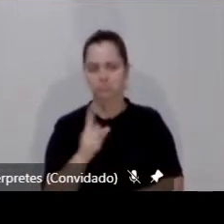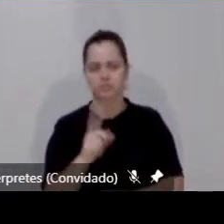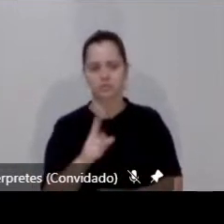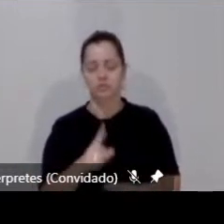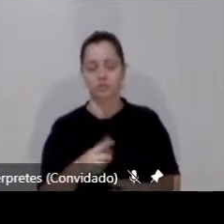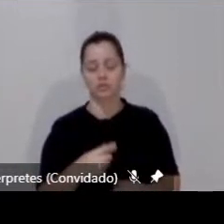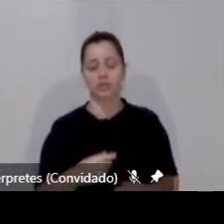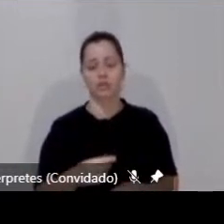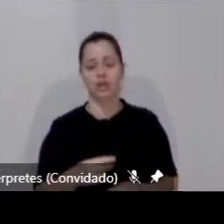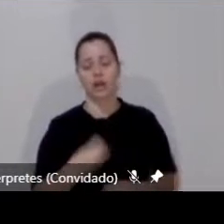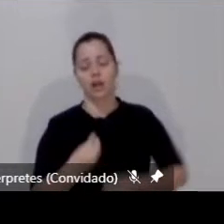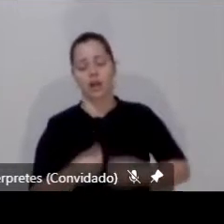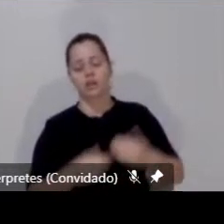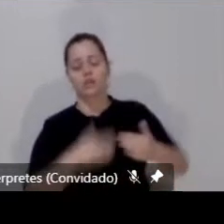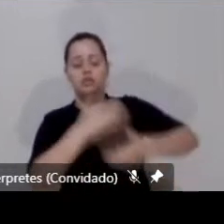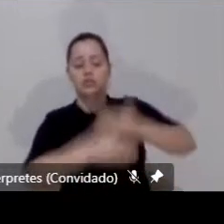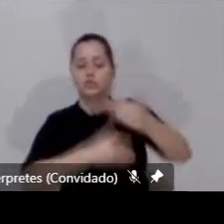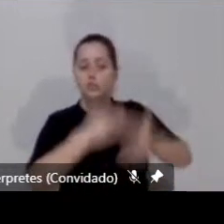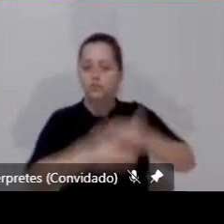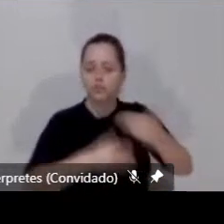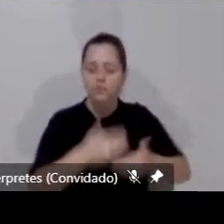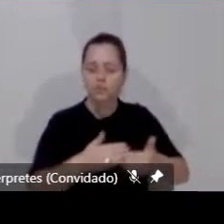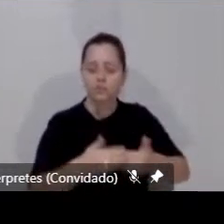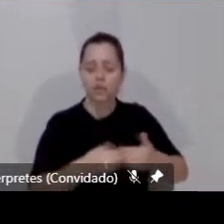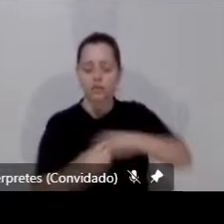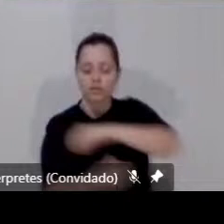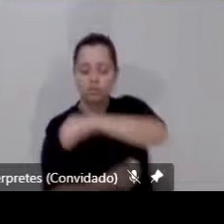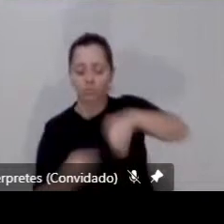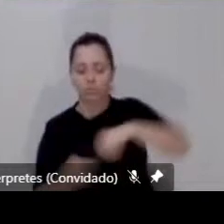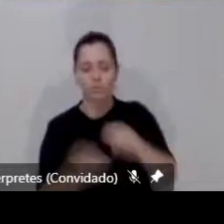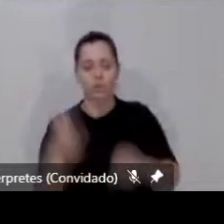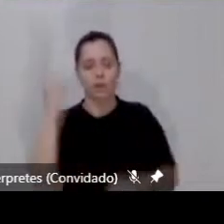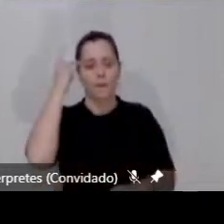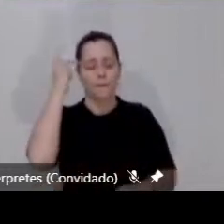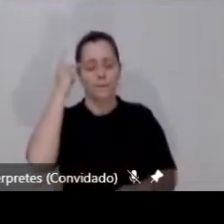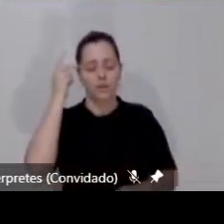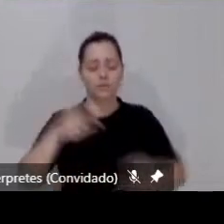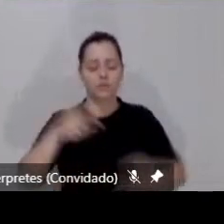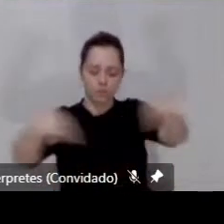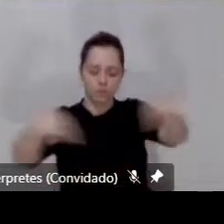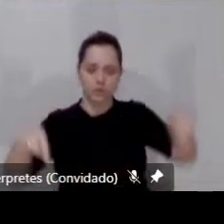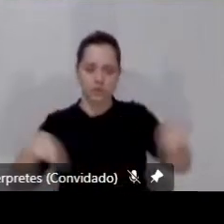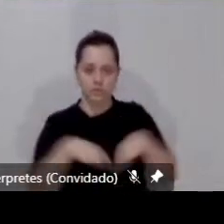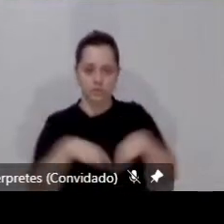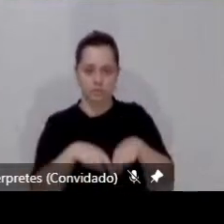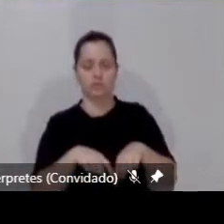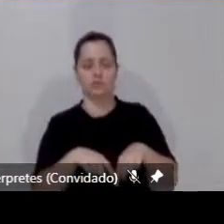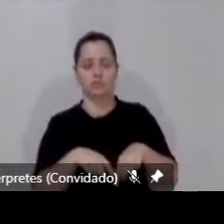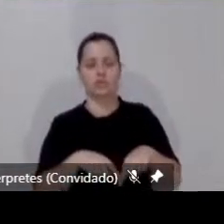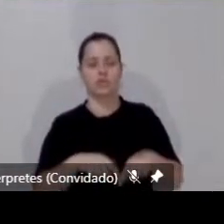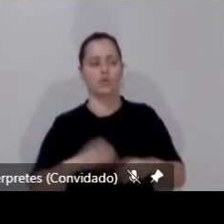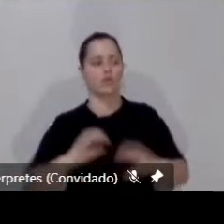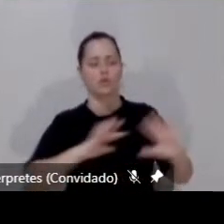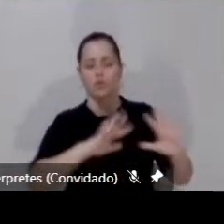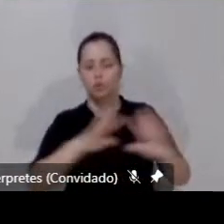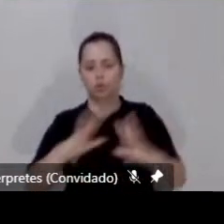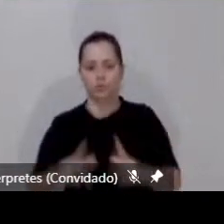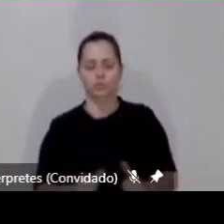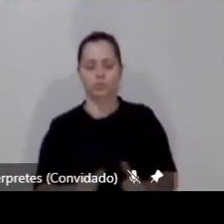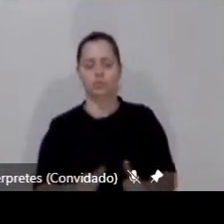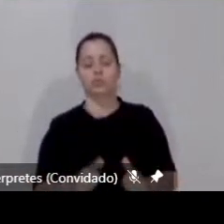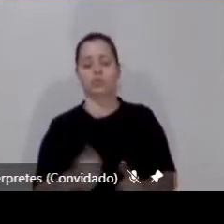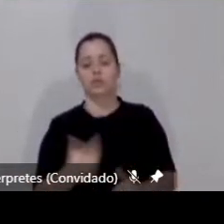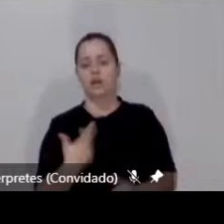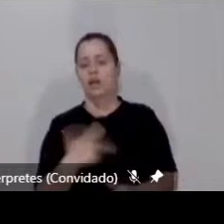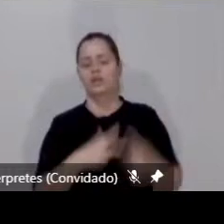digamos, se desenvolver sem movimentos de pessoas no espaço. Não dá. Essa virtualidade total, nós já vimos que não